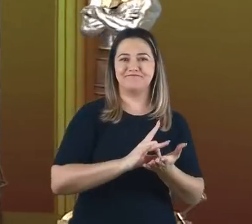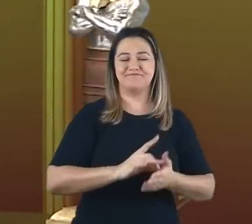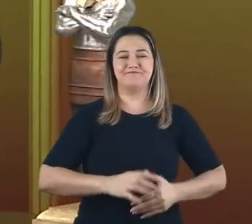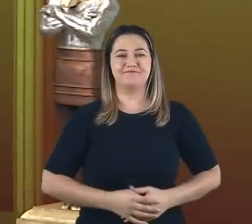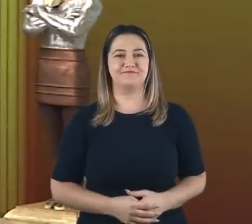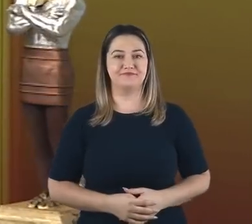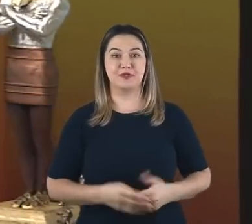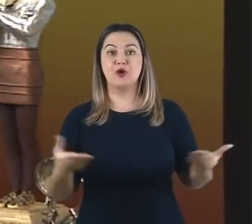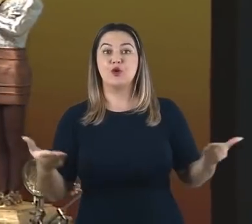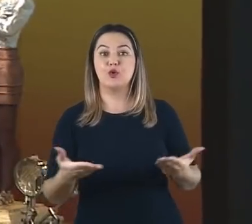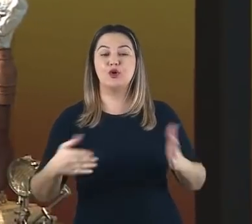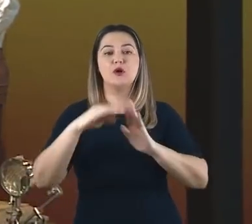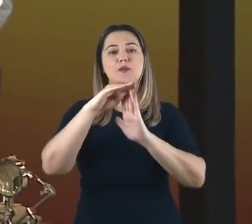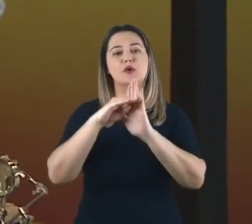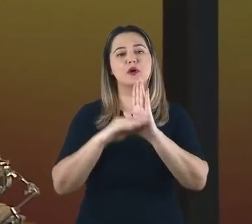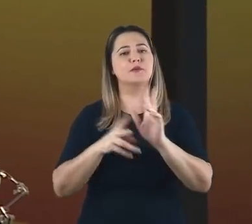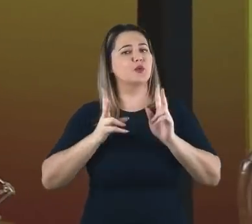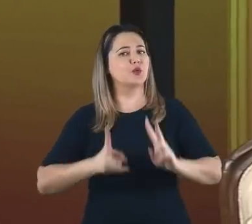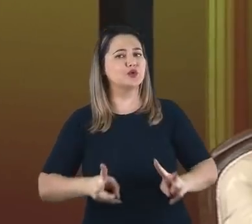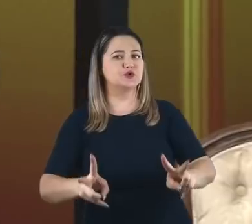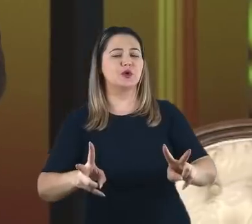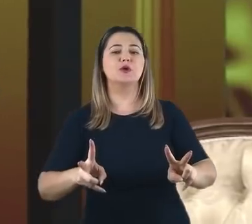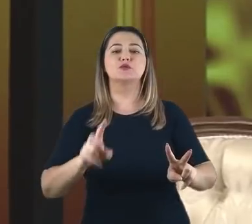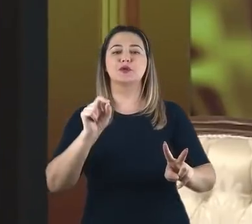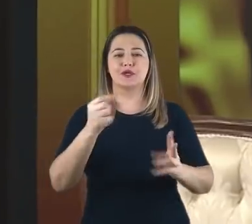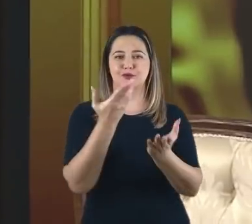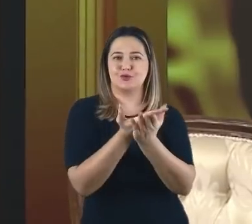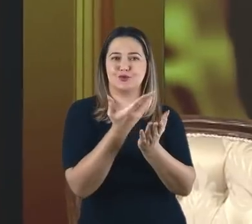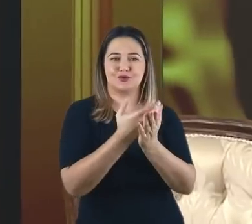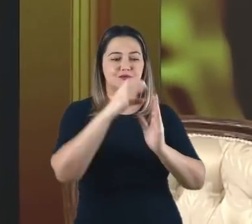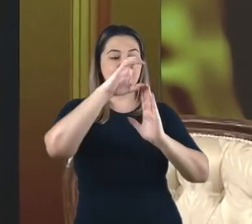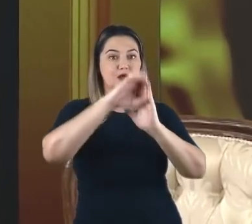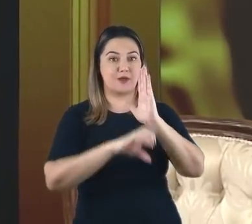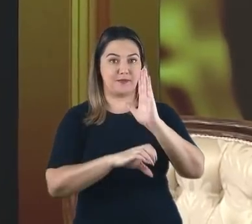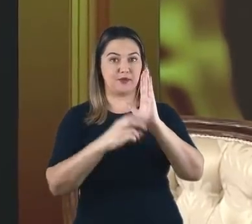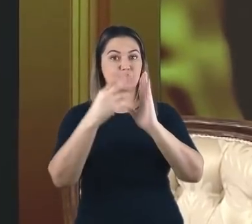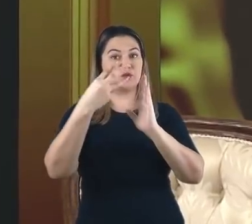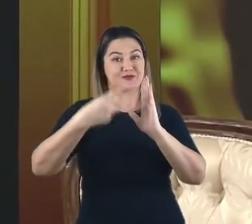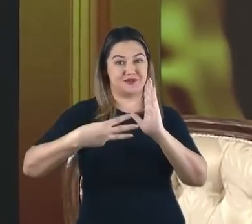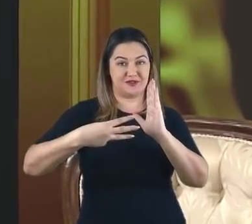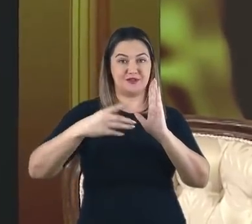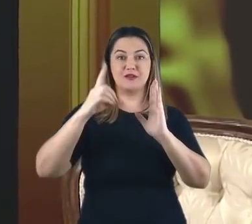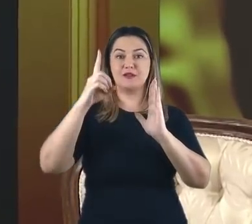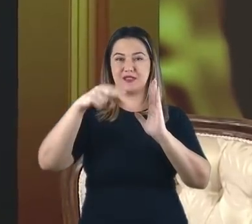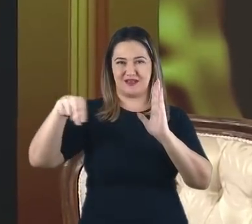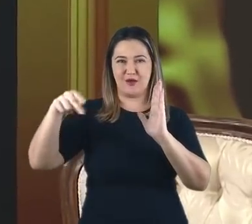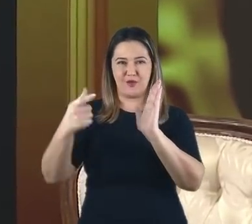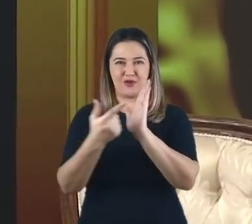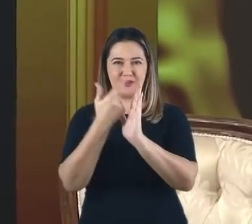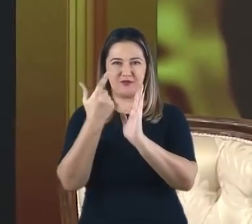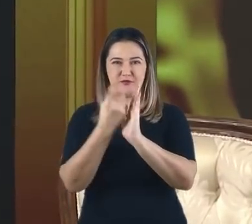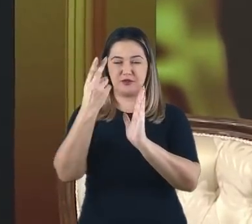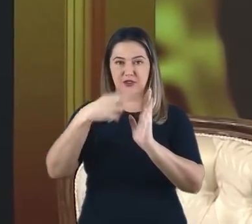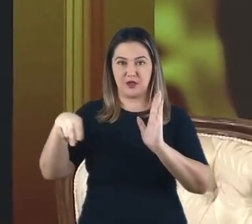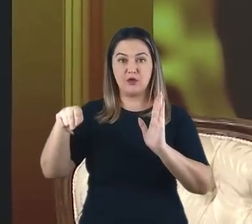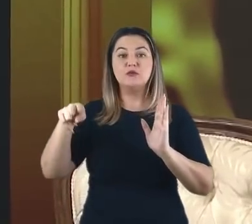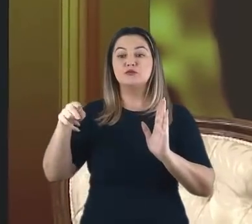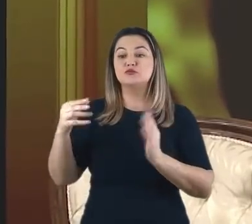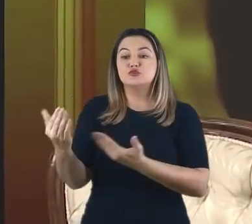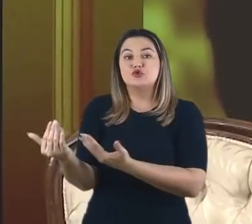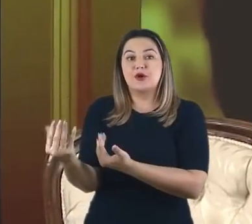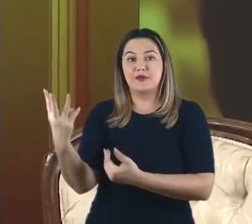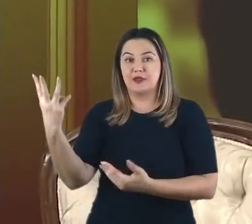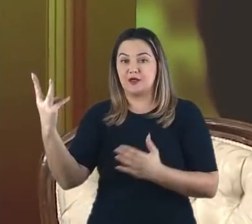Vamos no programa de hoje continuar explorando o capítulo 3 de Daniel, com aquele episódio tão interessante dos jovens na fornalha